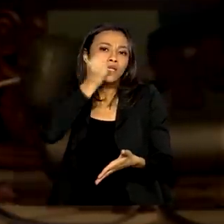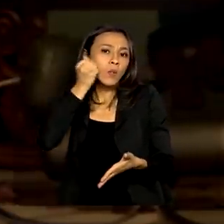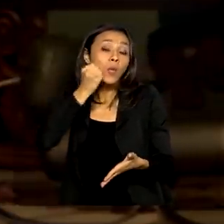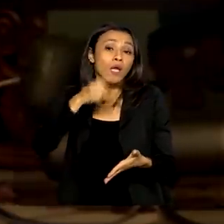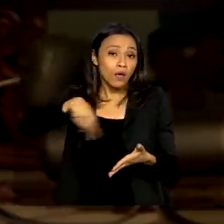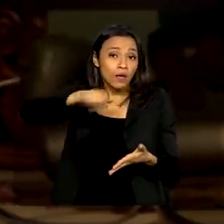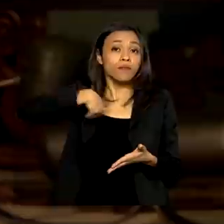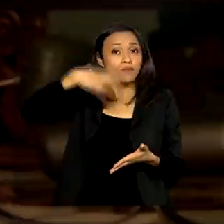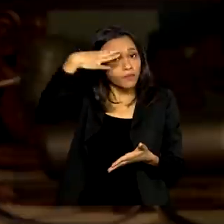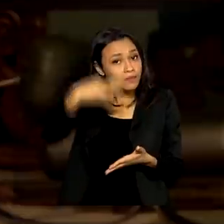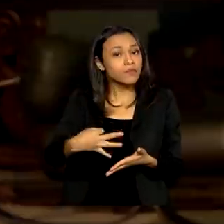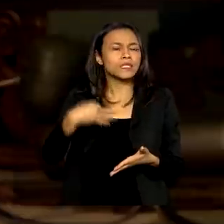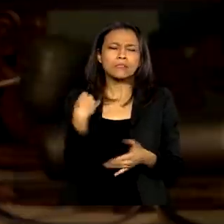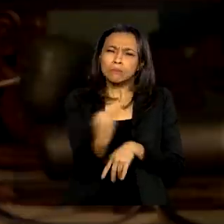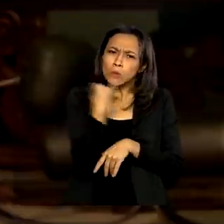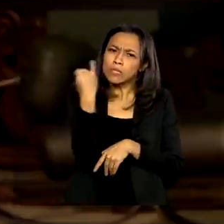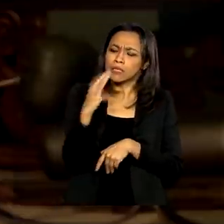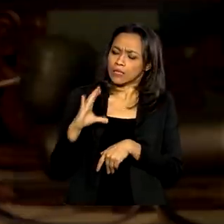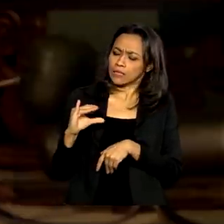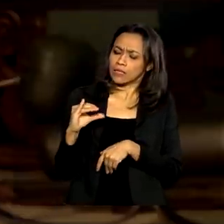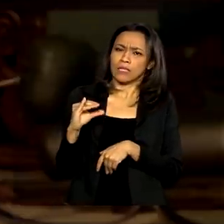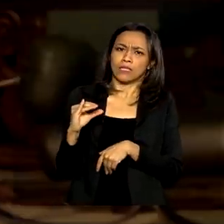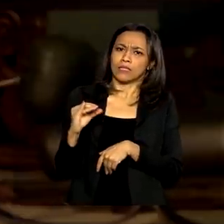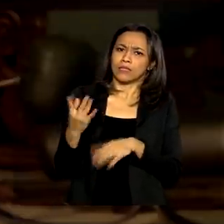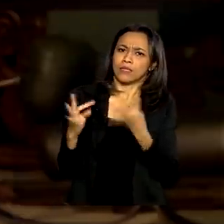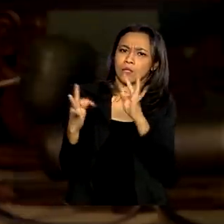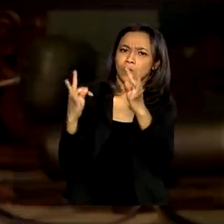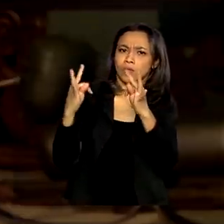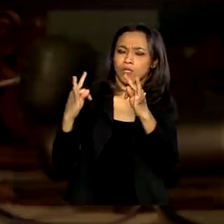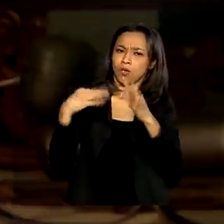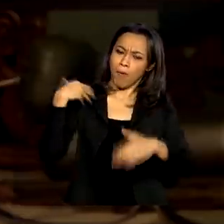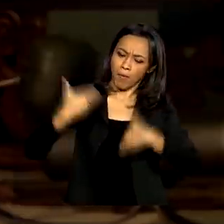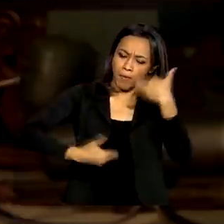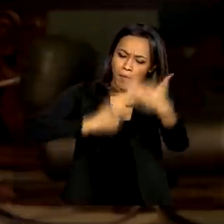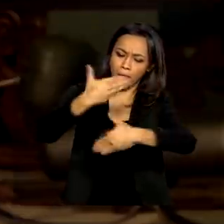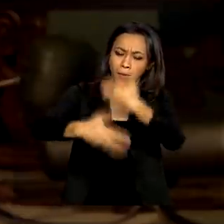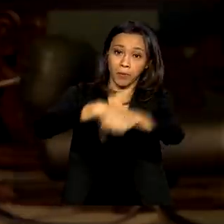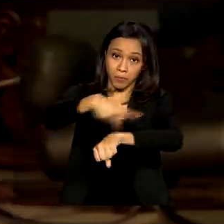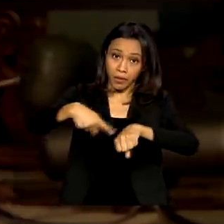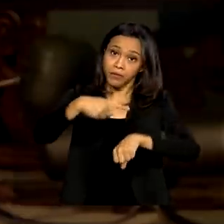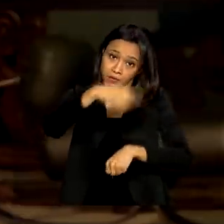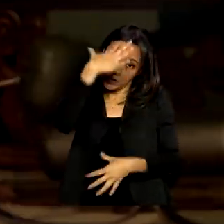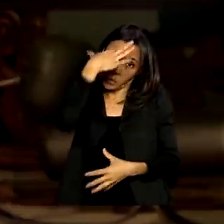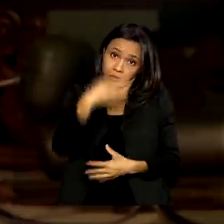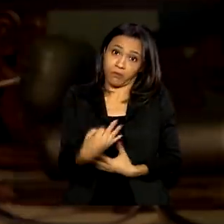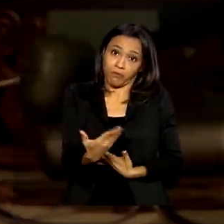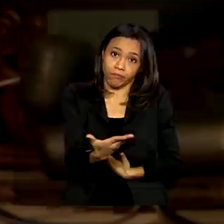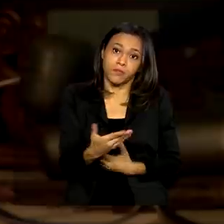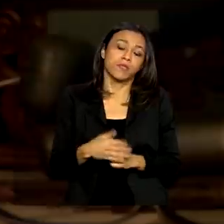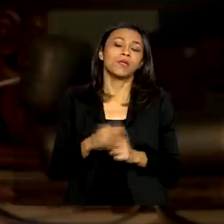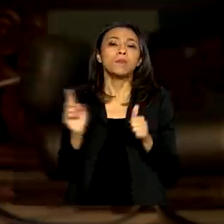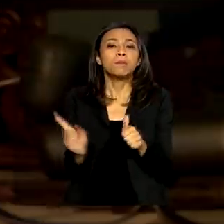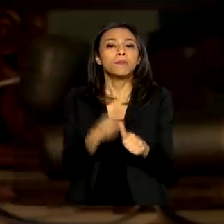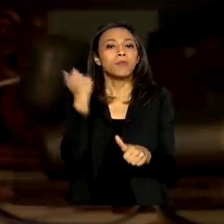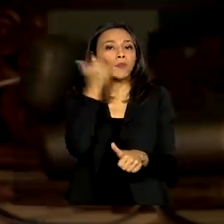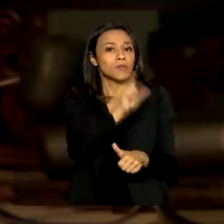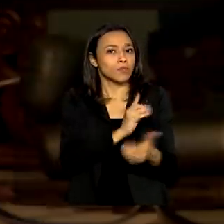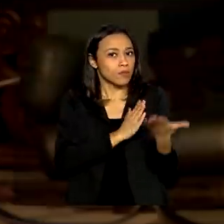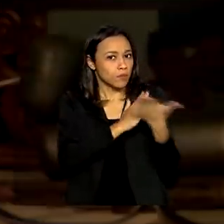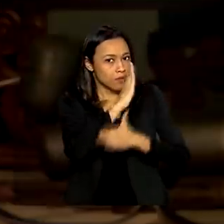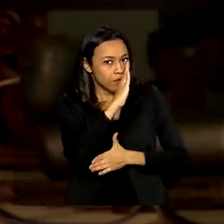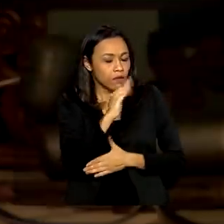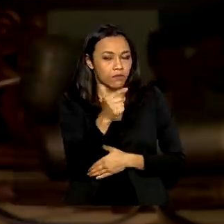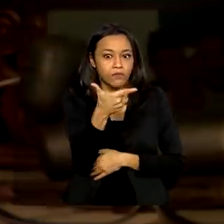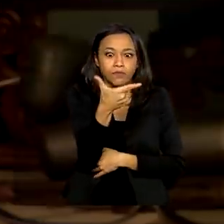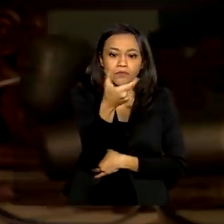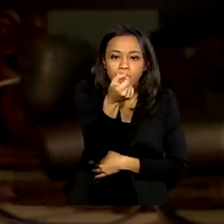a importância da ciência e tecnologia, do desenvolvimento disso no país. Então, nós conseguimos, primeiro, aprovar isso, que fazia